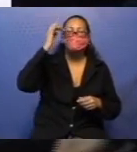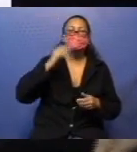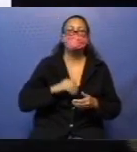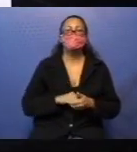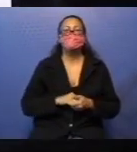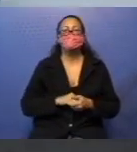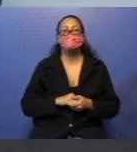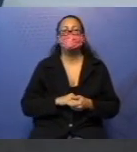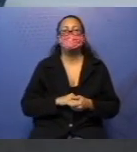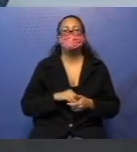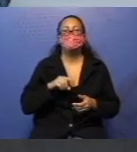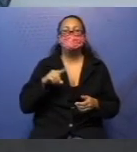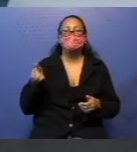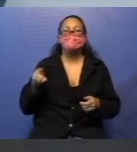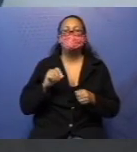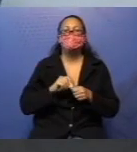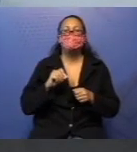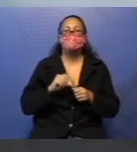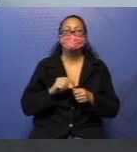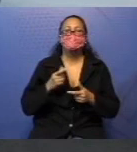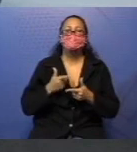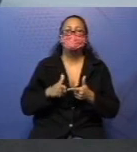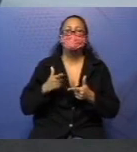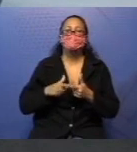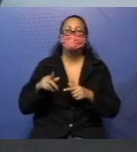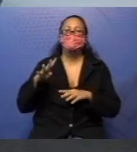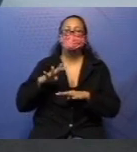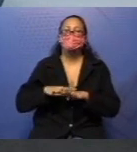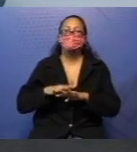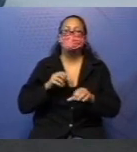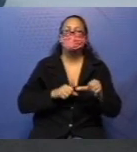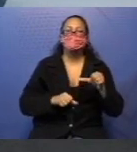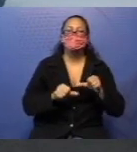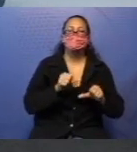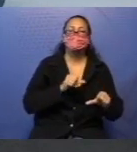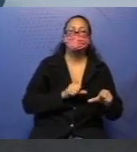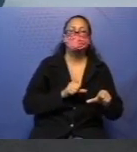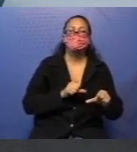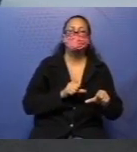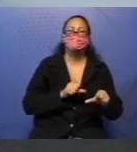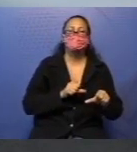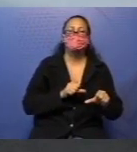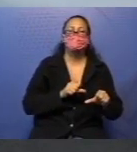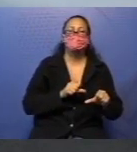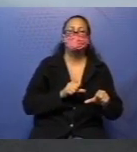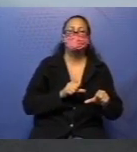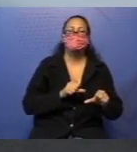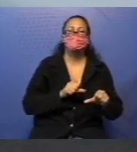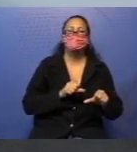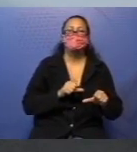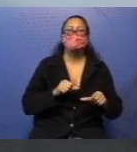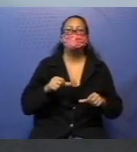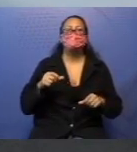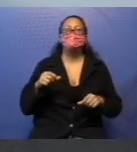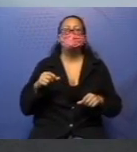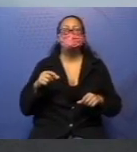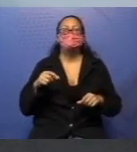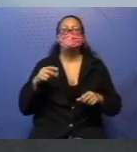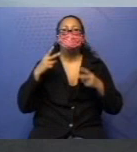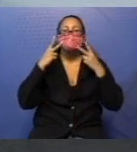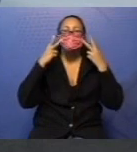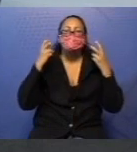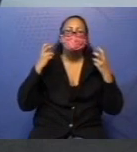Vocês vão fazer o problema ao contrário agora. Normalmente, nós damos uma historinha, uma interpretação,